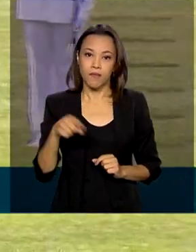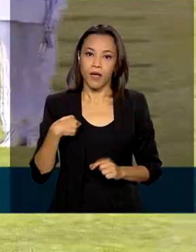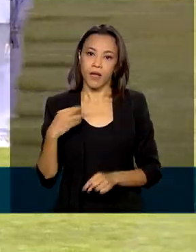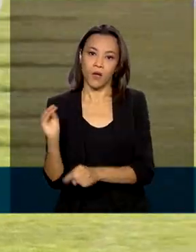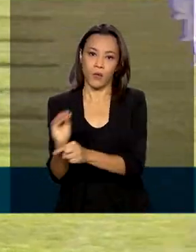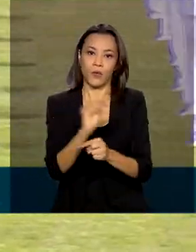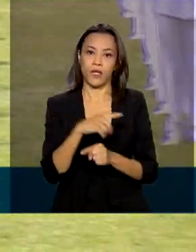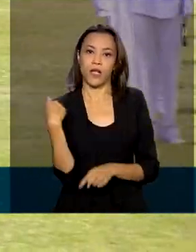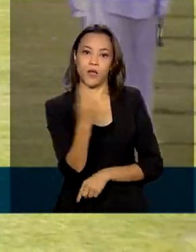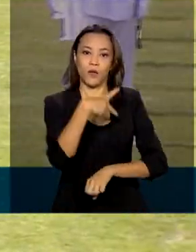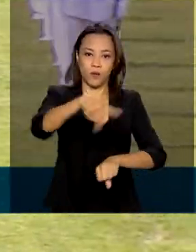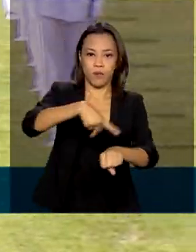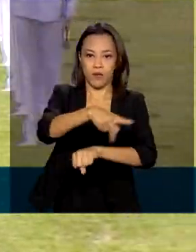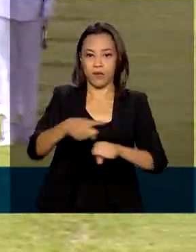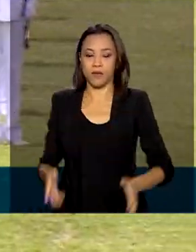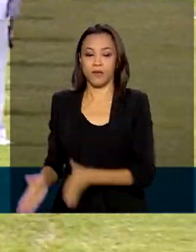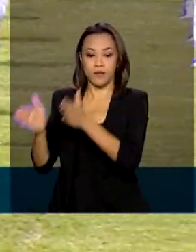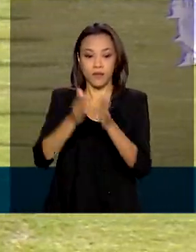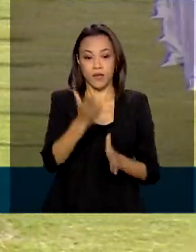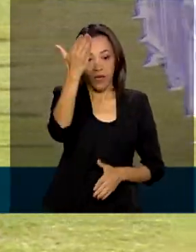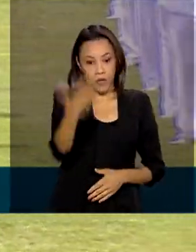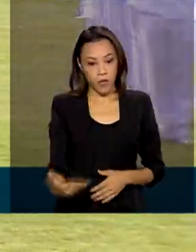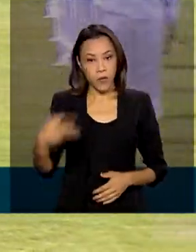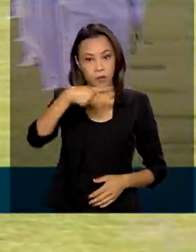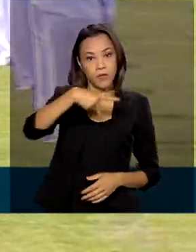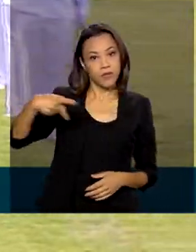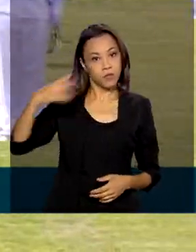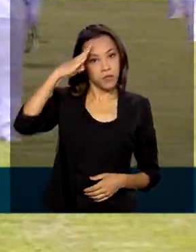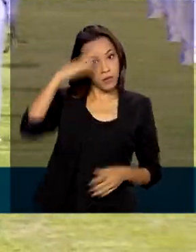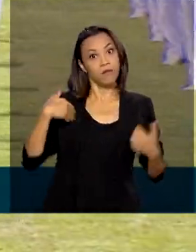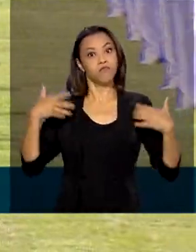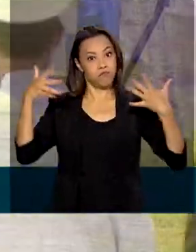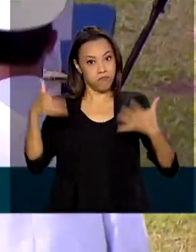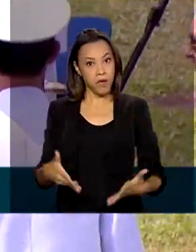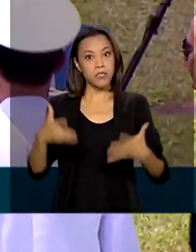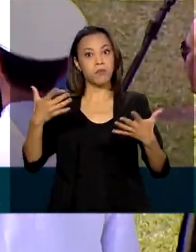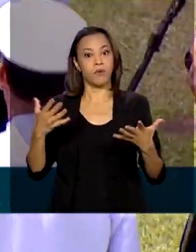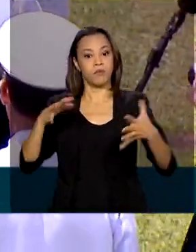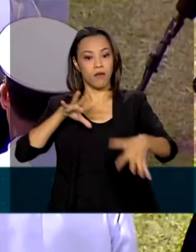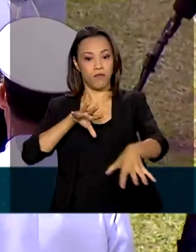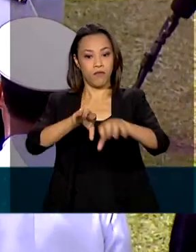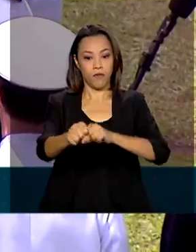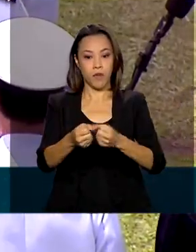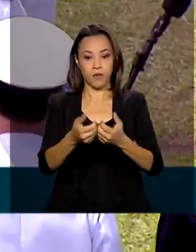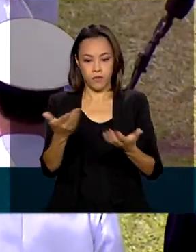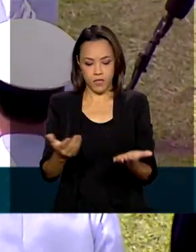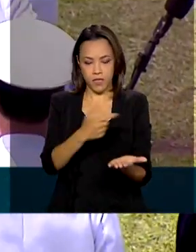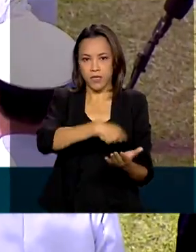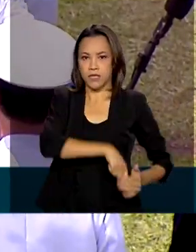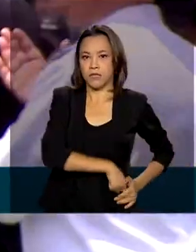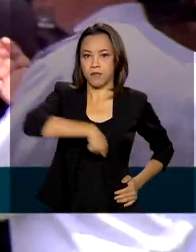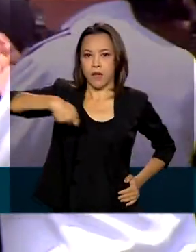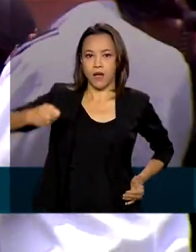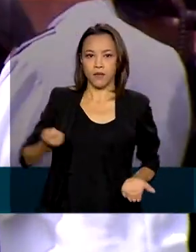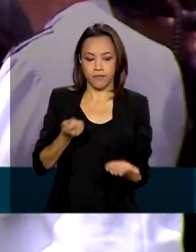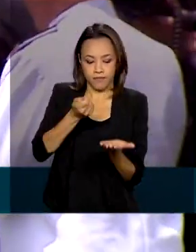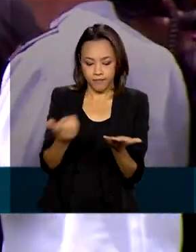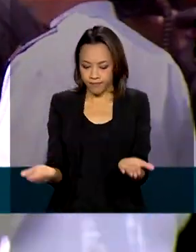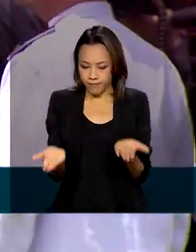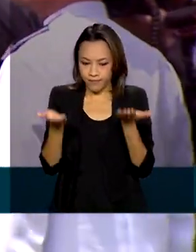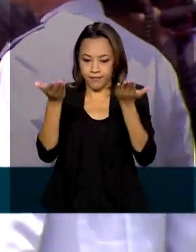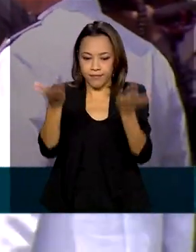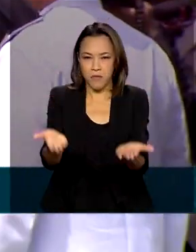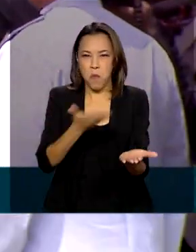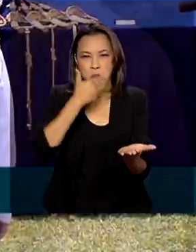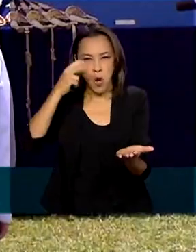pátria. O presidente da República, Jair Bolsonaro, participou da cerimônia de formatura e entregou a espada para os aspirantes, que tiveram